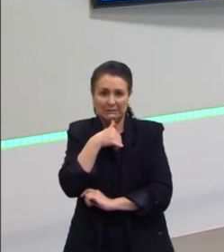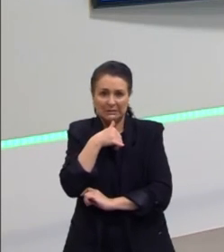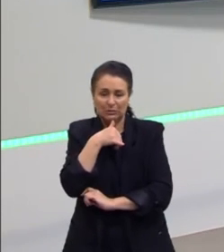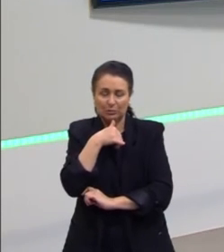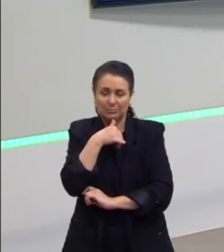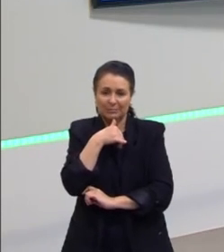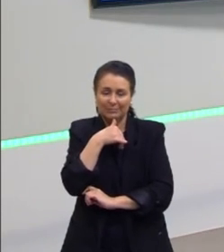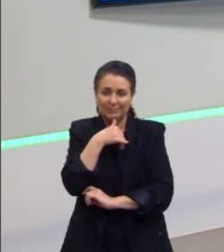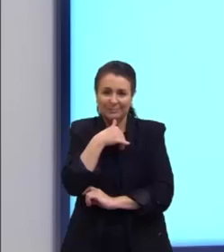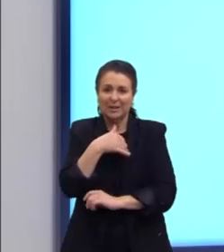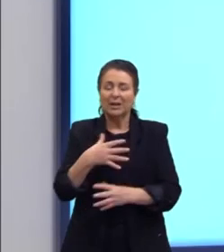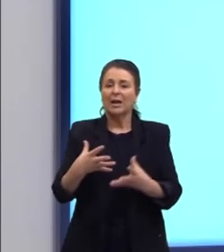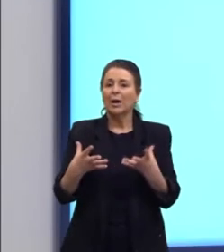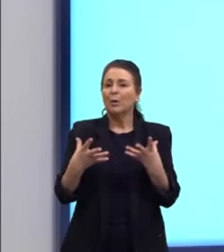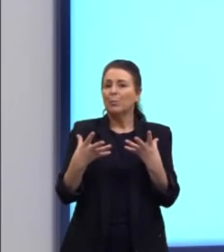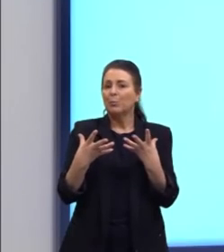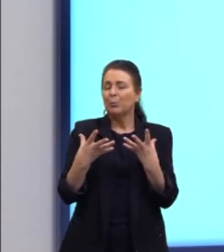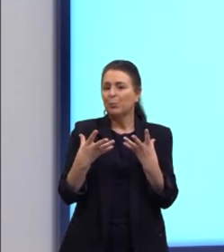Toneladas de